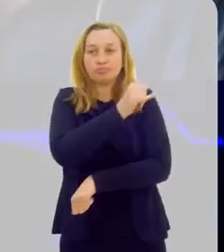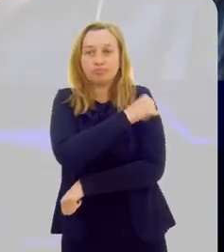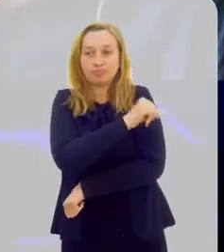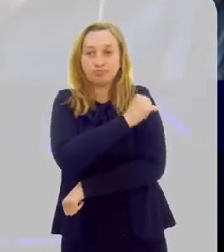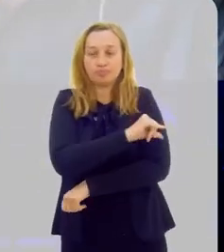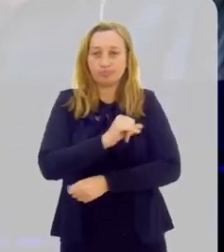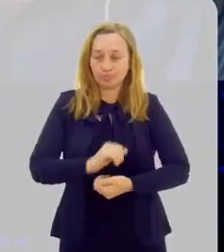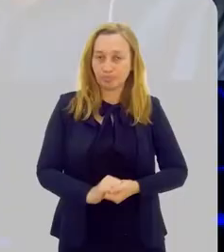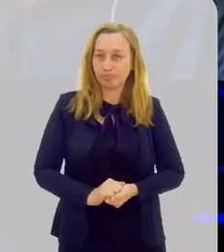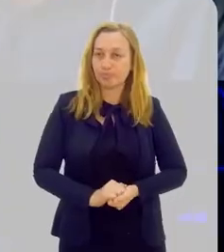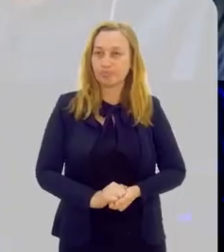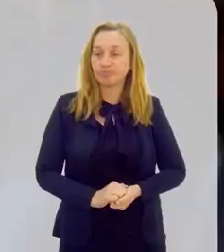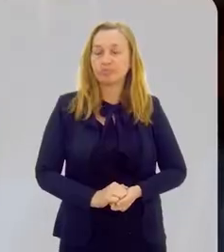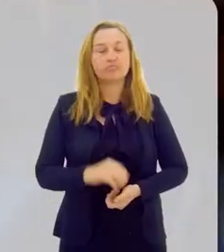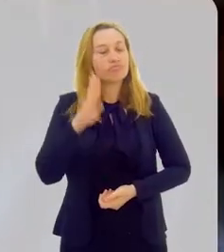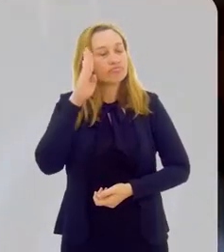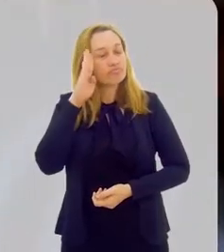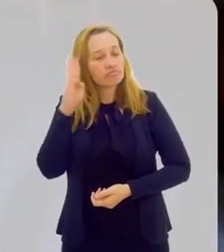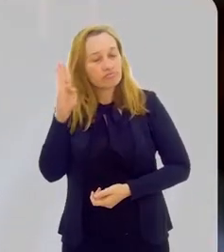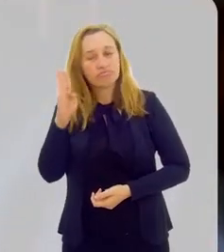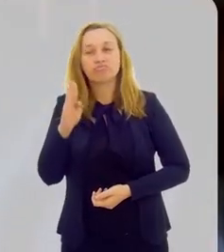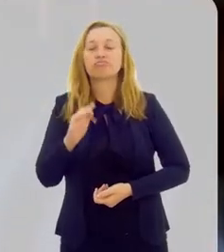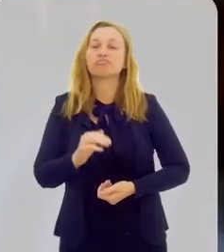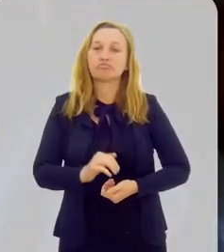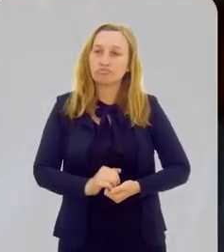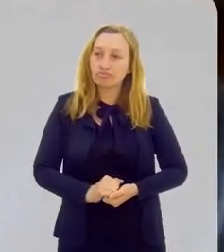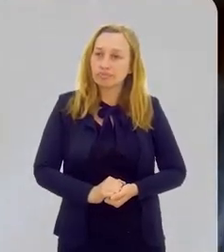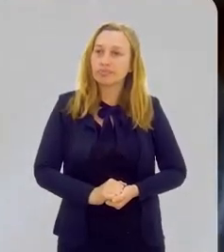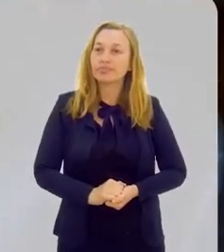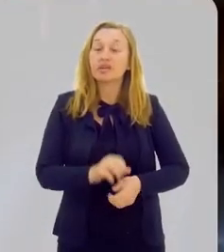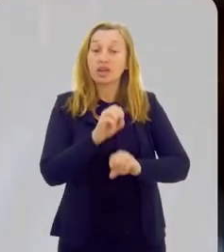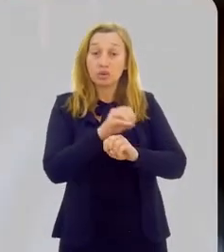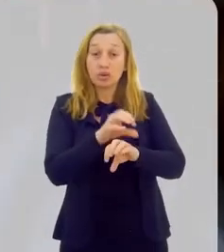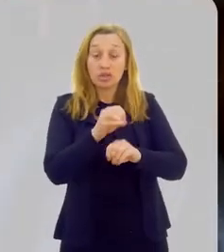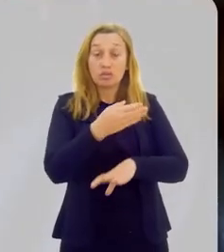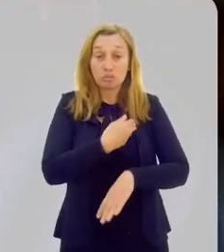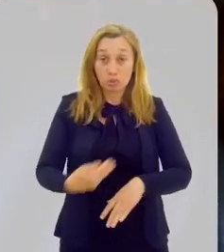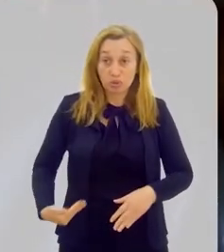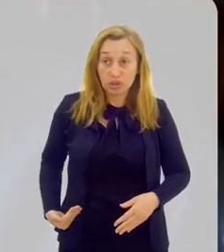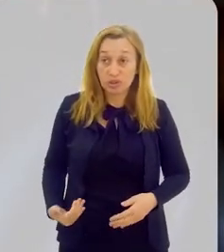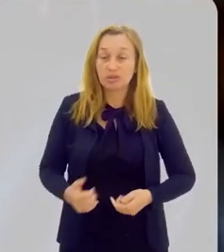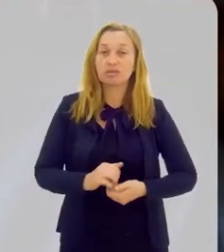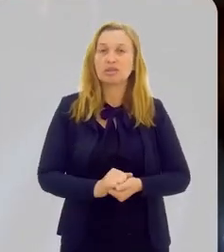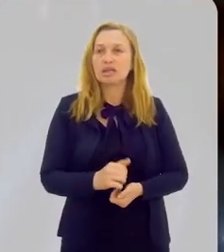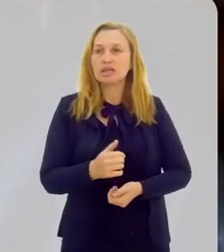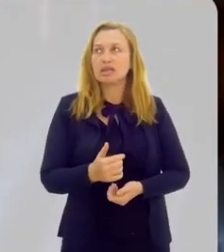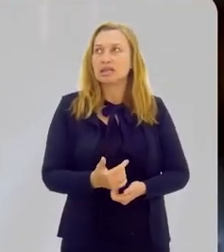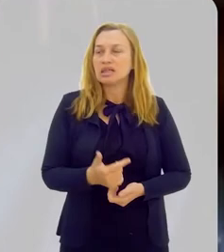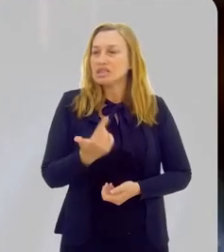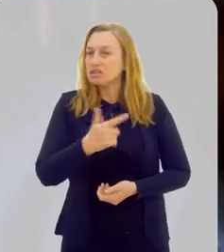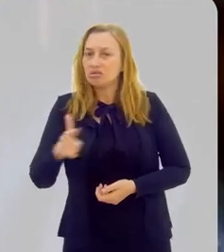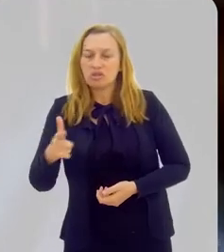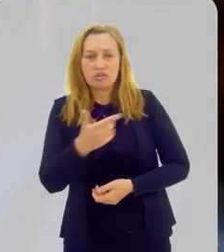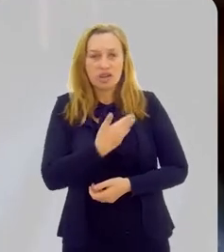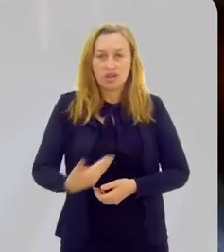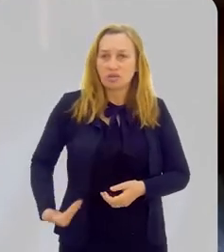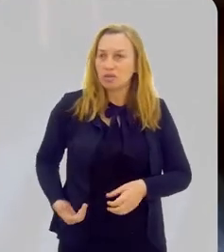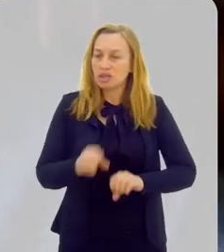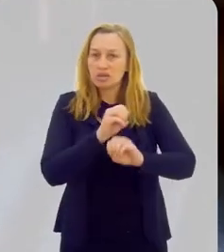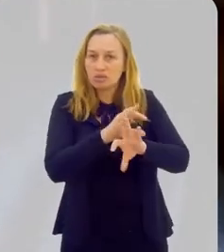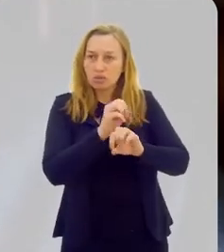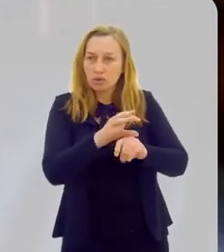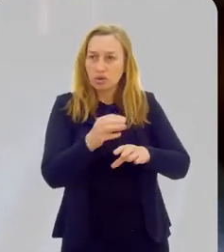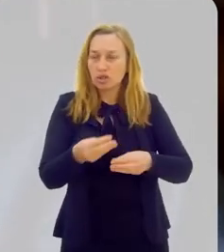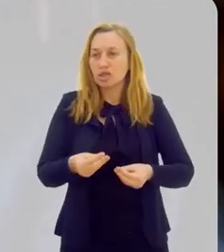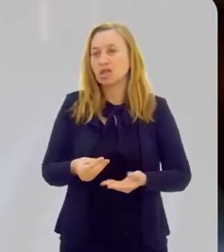A educação no Estado do Rio de Janeiro tem que ser prioritária, principalmente a educação pública. Sem a educação pública